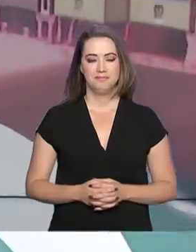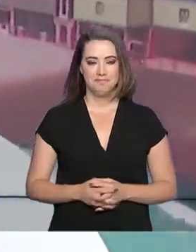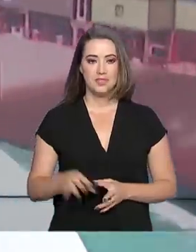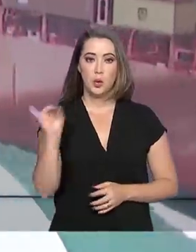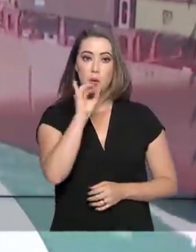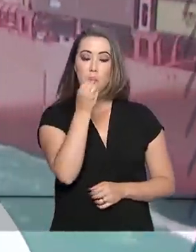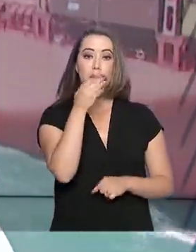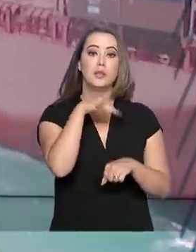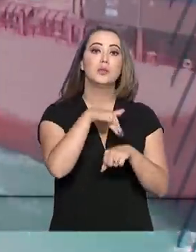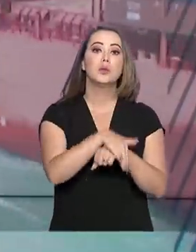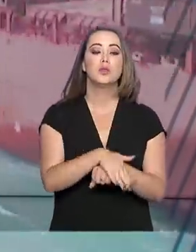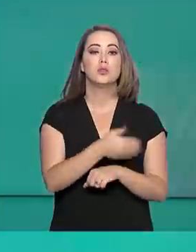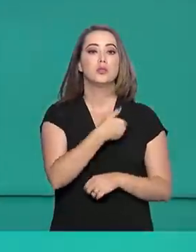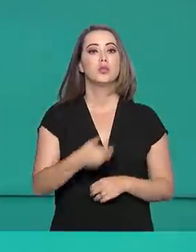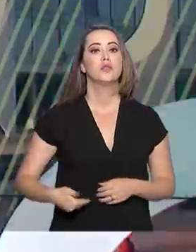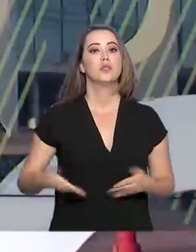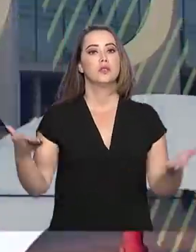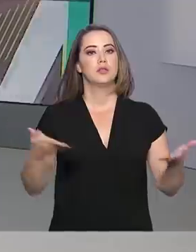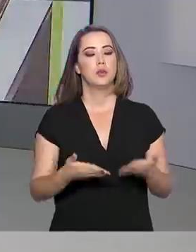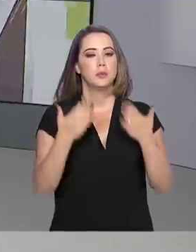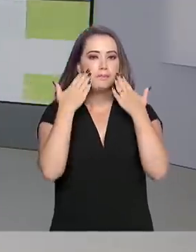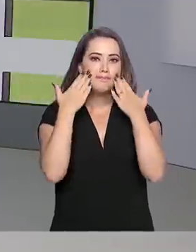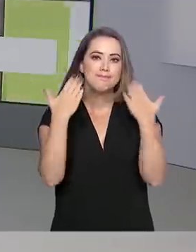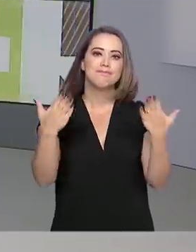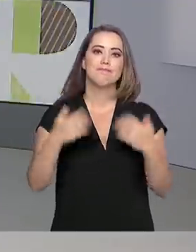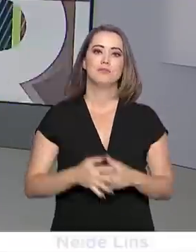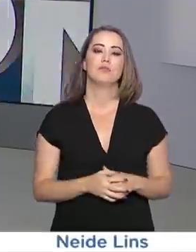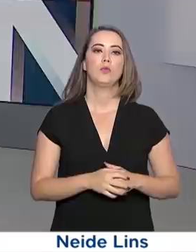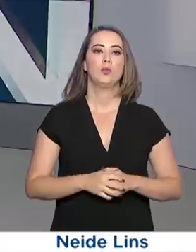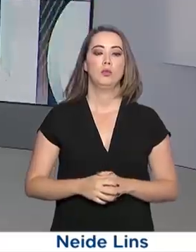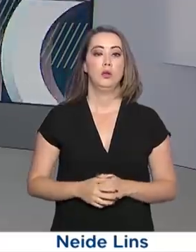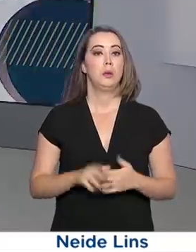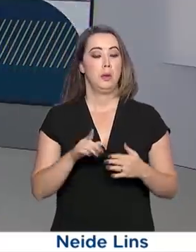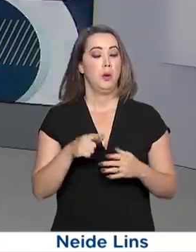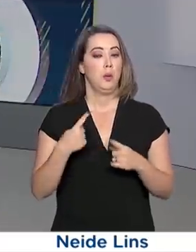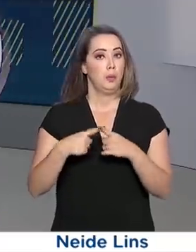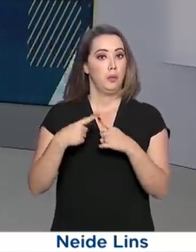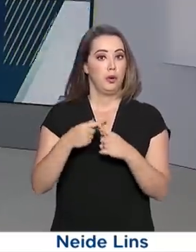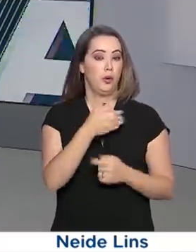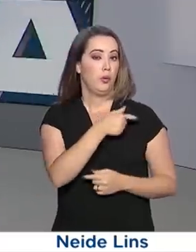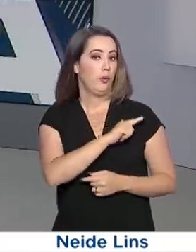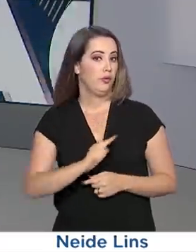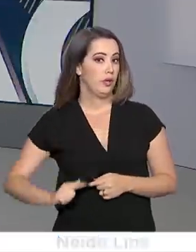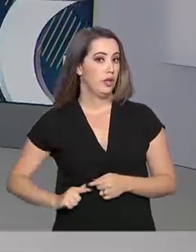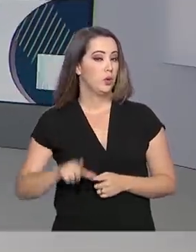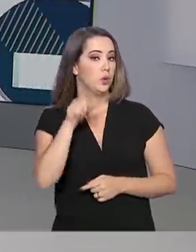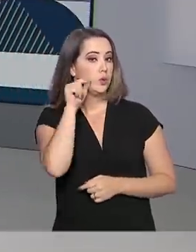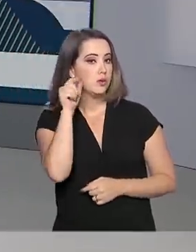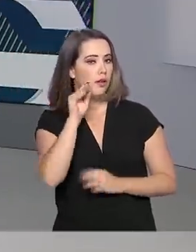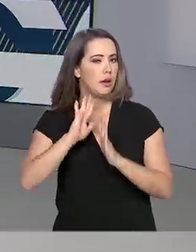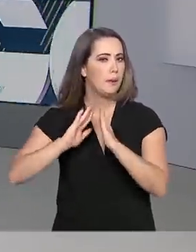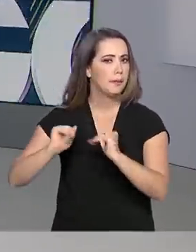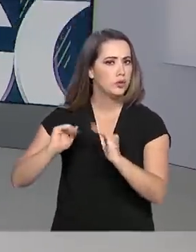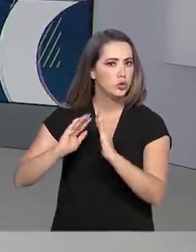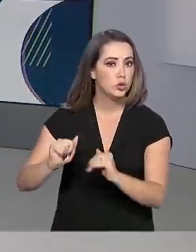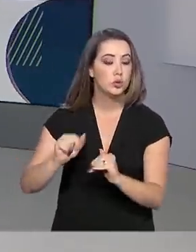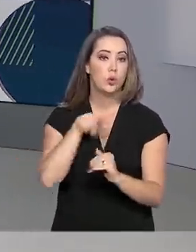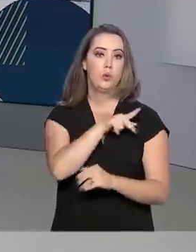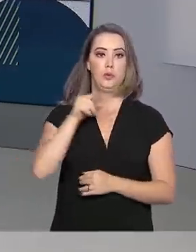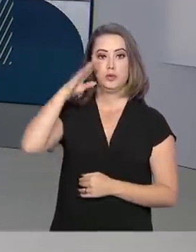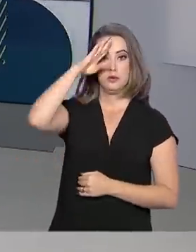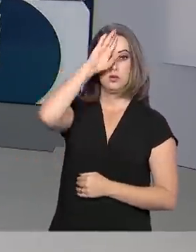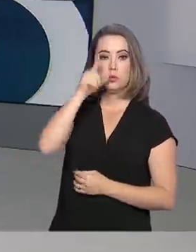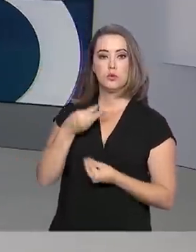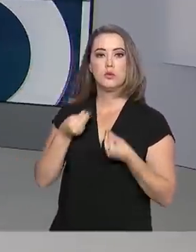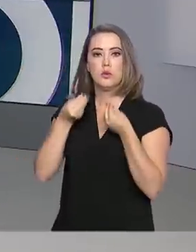Boa noite, o governo agora está no ar. Atendendo a solicitação do governador do Ceará, Camilo Santana, o presidente da